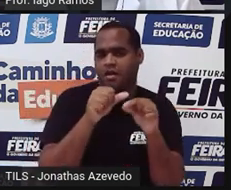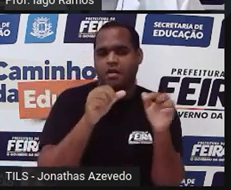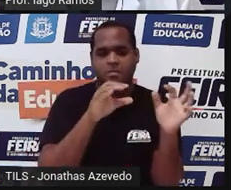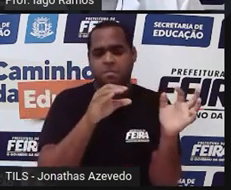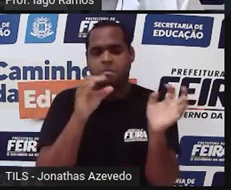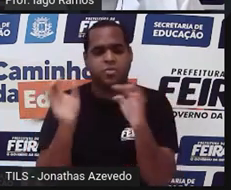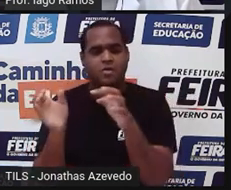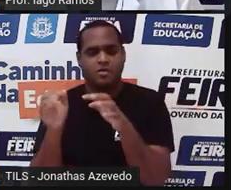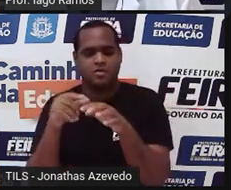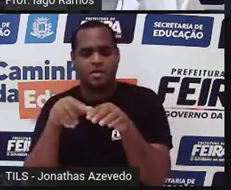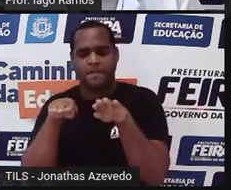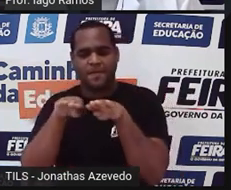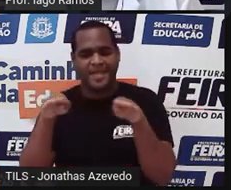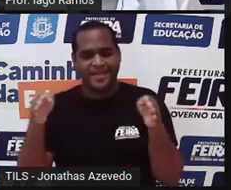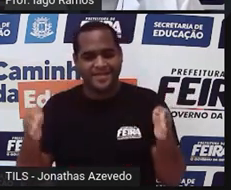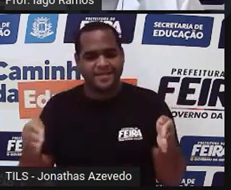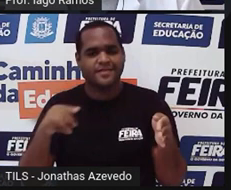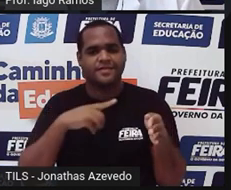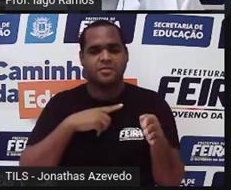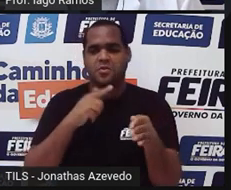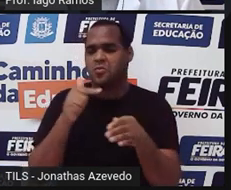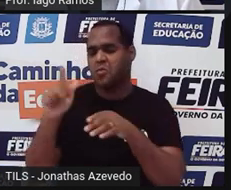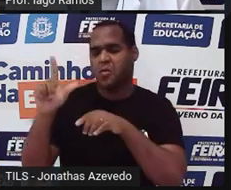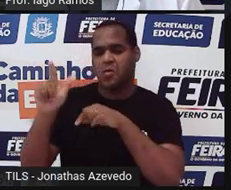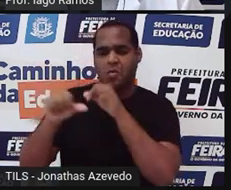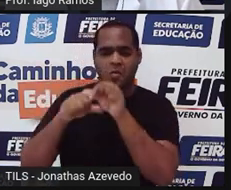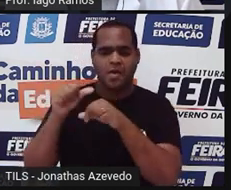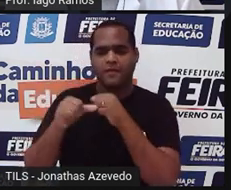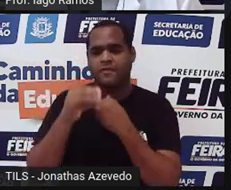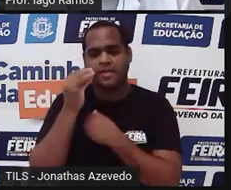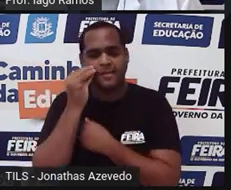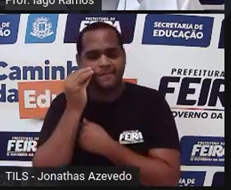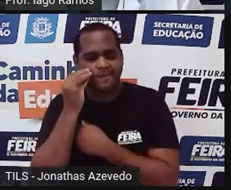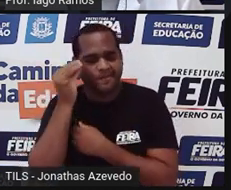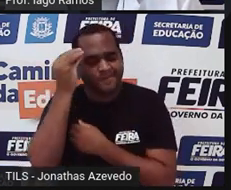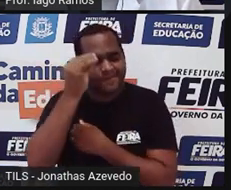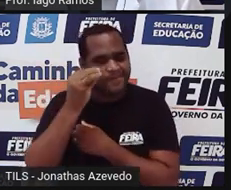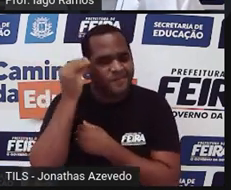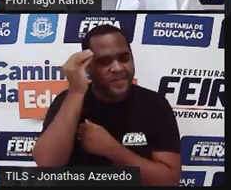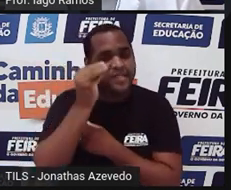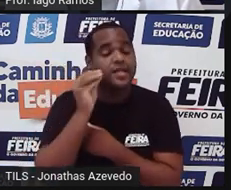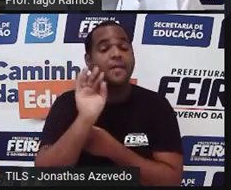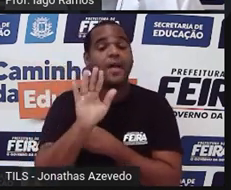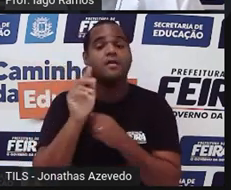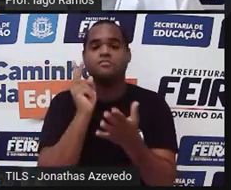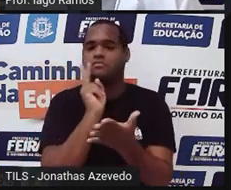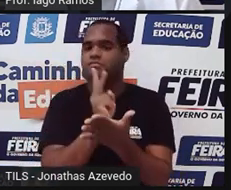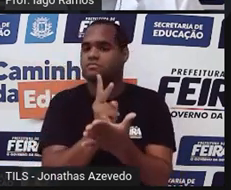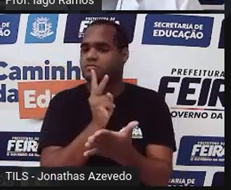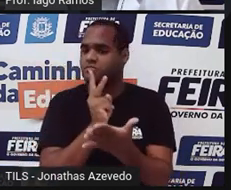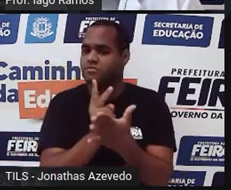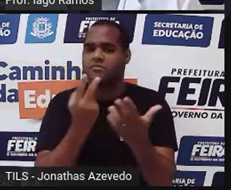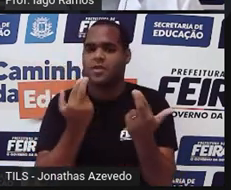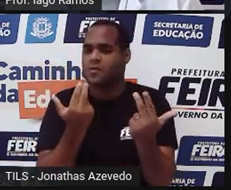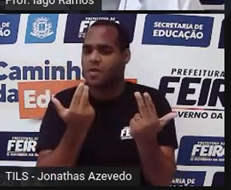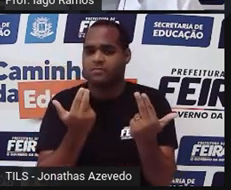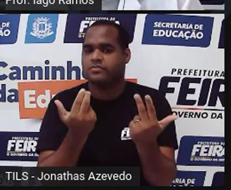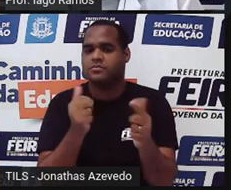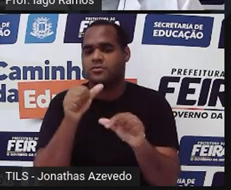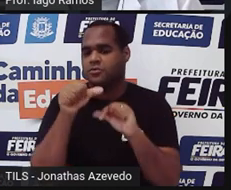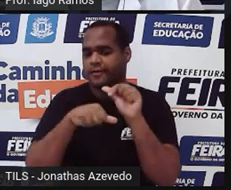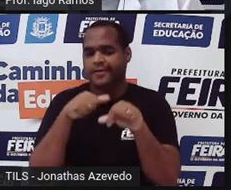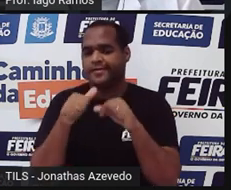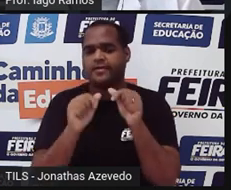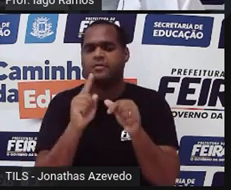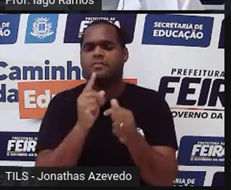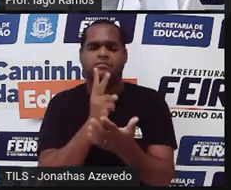na mesa, onde você estiver fazendo sua experiência, mas a sua forma vai se manter. E por que sua forma